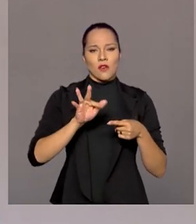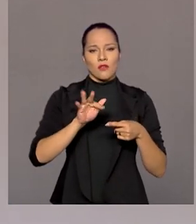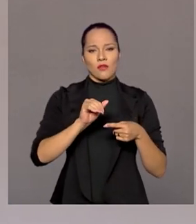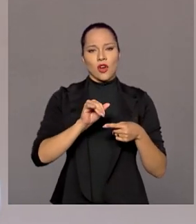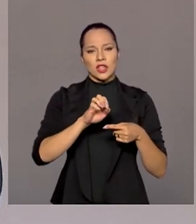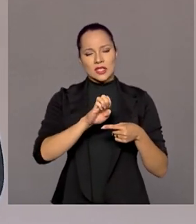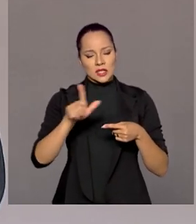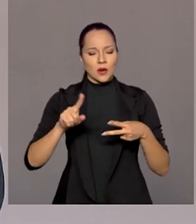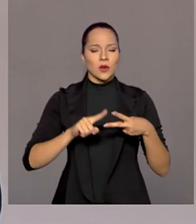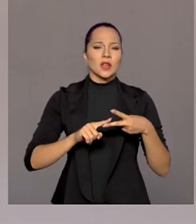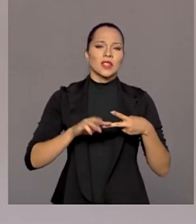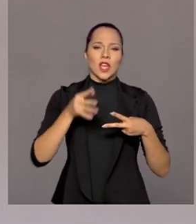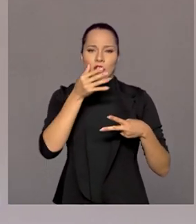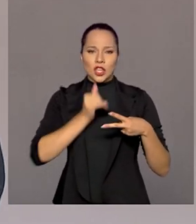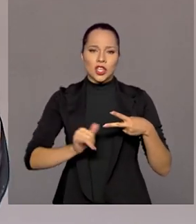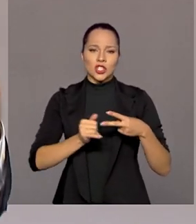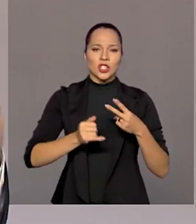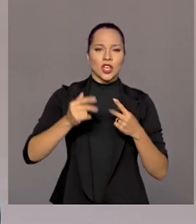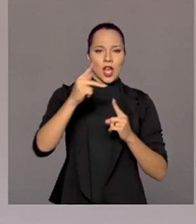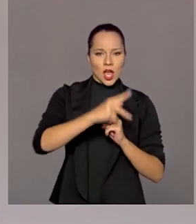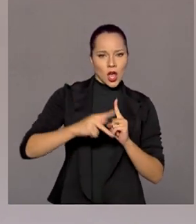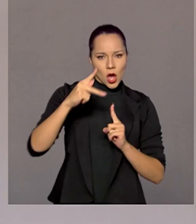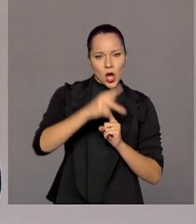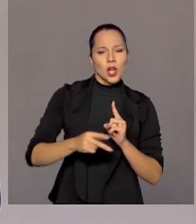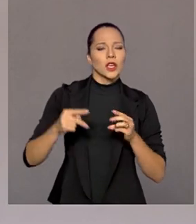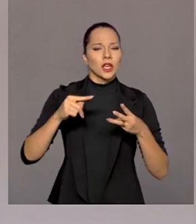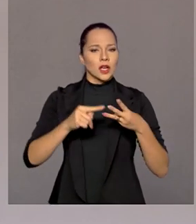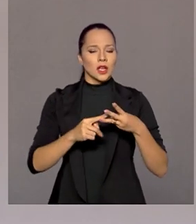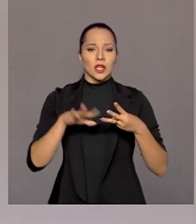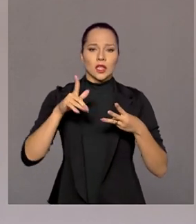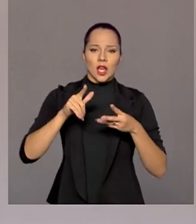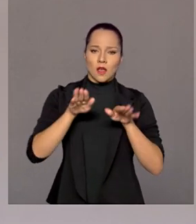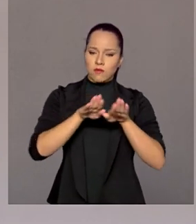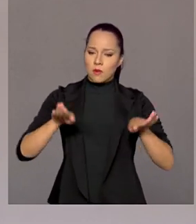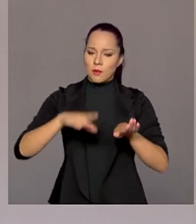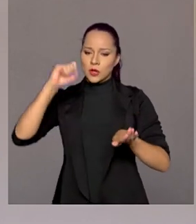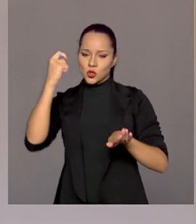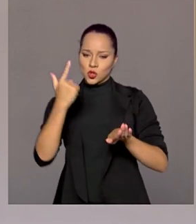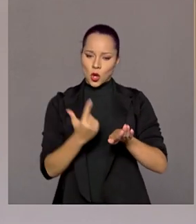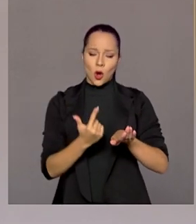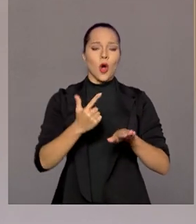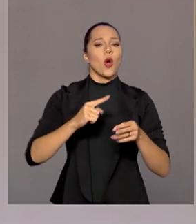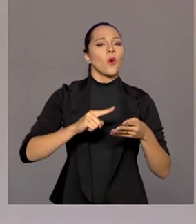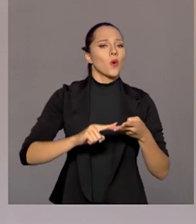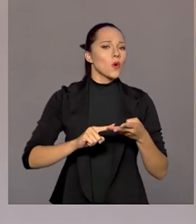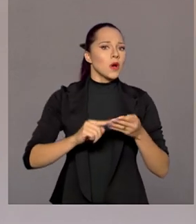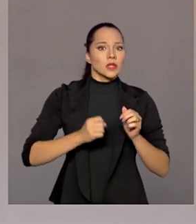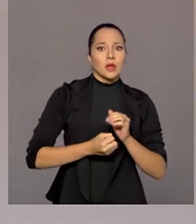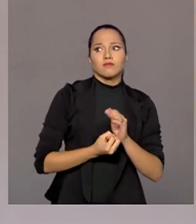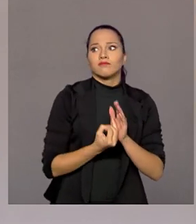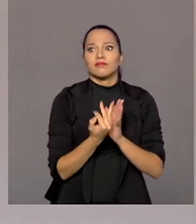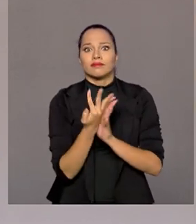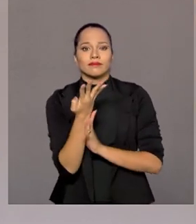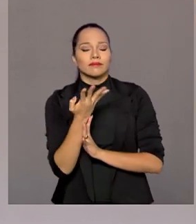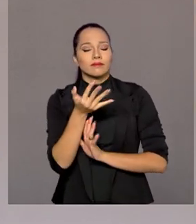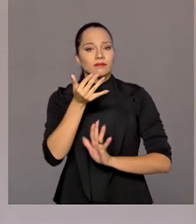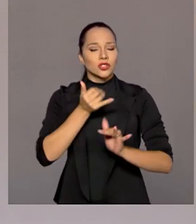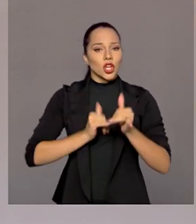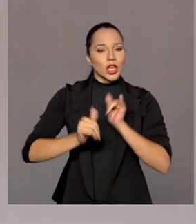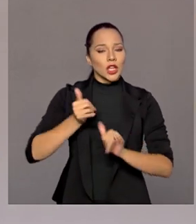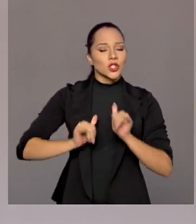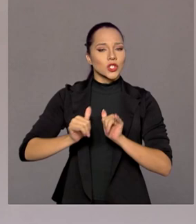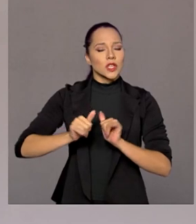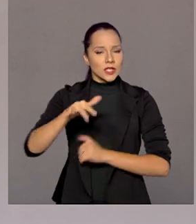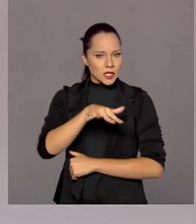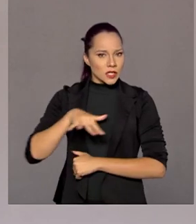energia eólica, energia solar, biocombustíveis, energia nuclear, por ter esse leque tão diversificado, essa